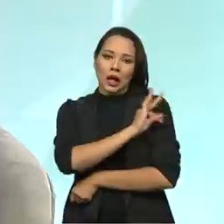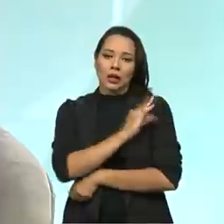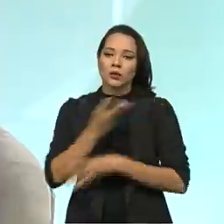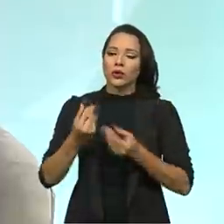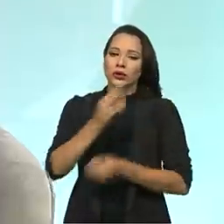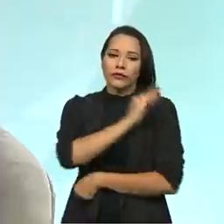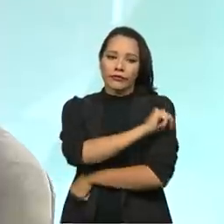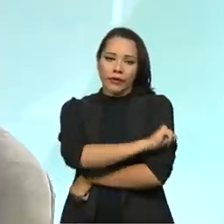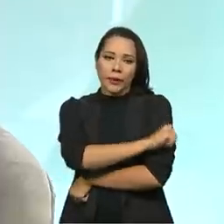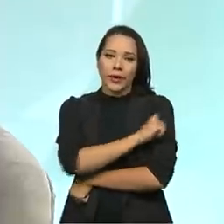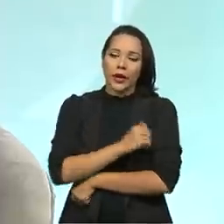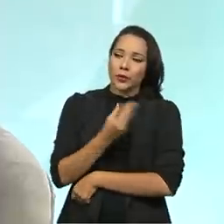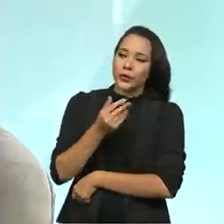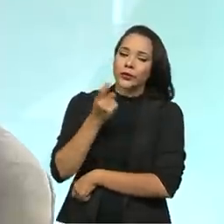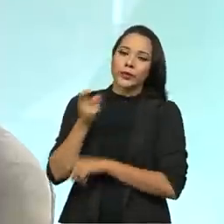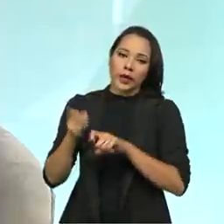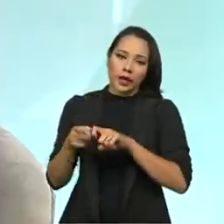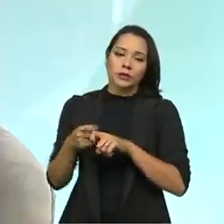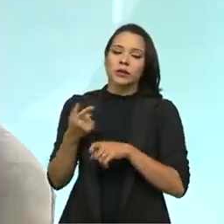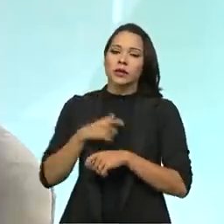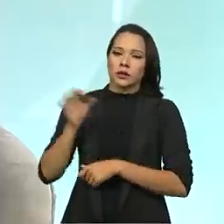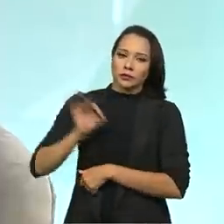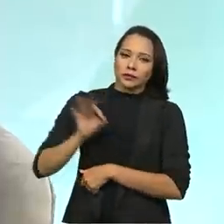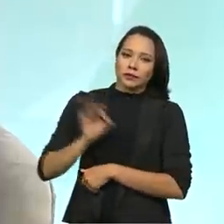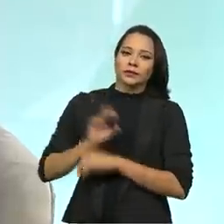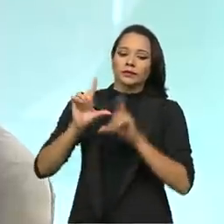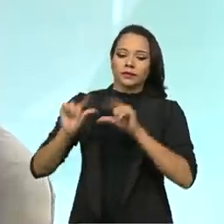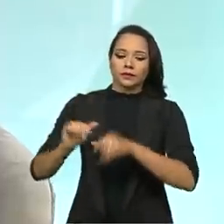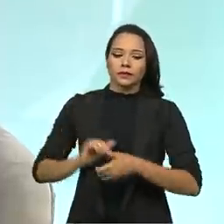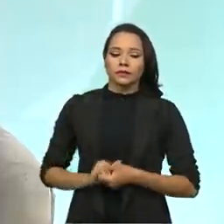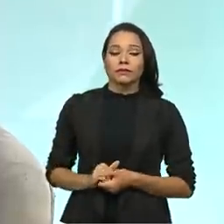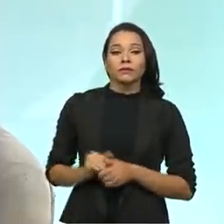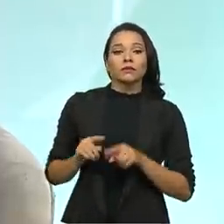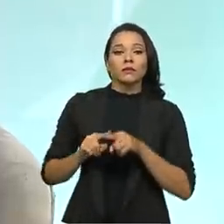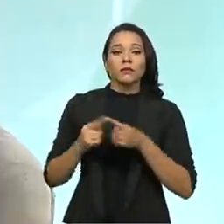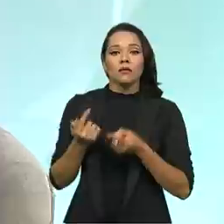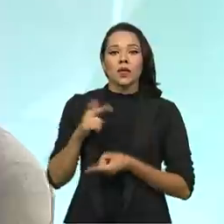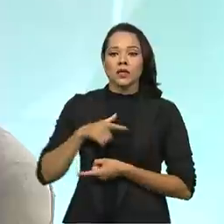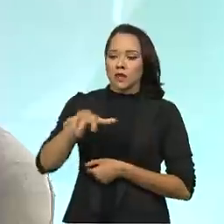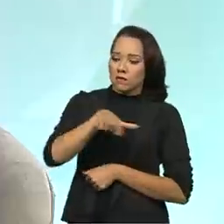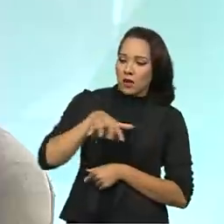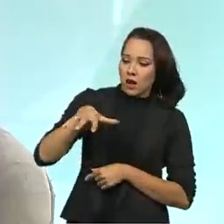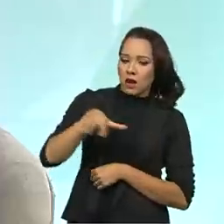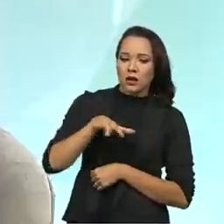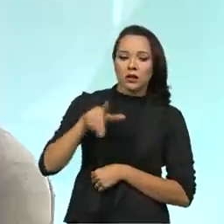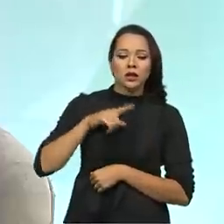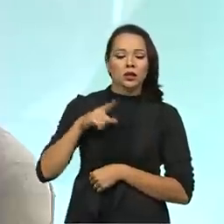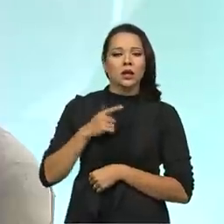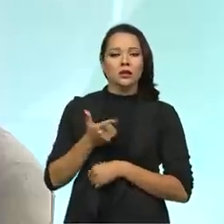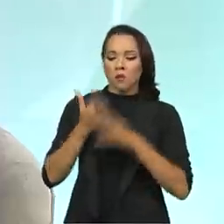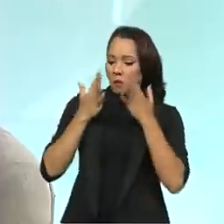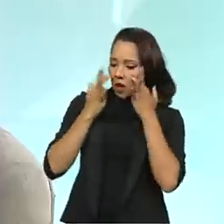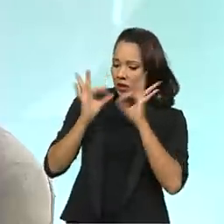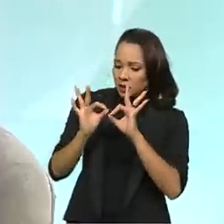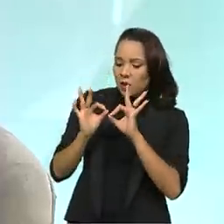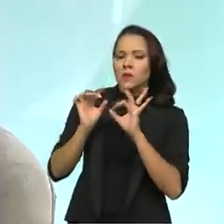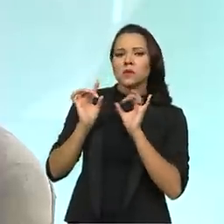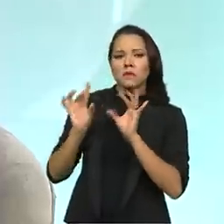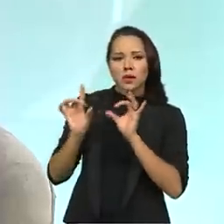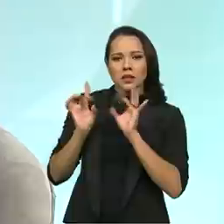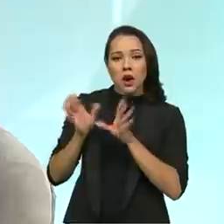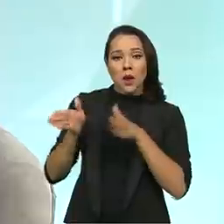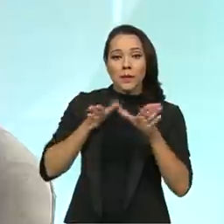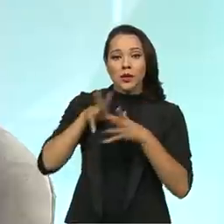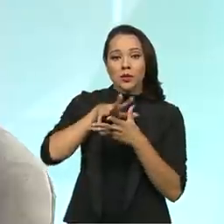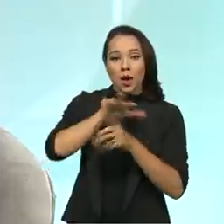enfermeiros, tantos médicos. Então, a gente tem uma proporção menor. Mas é um distrito que ele recebe uma atenção especial. Durante